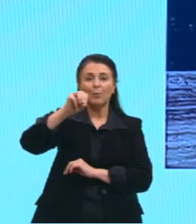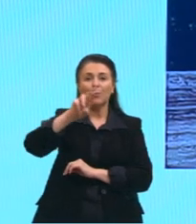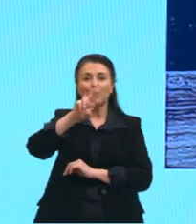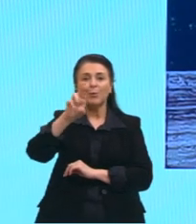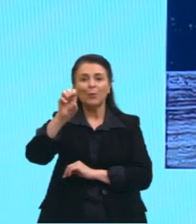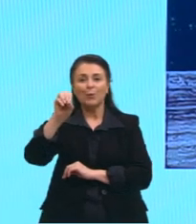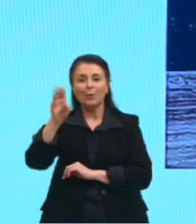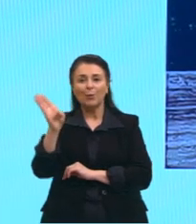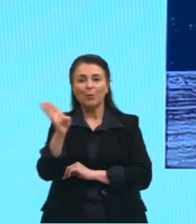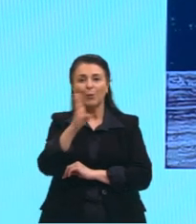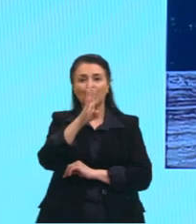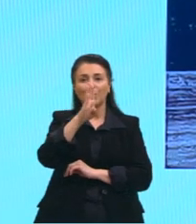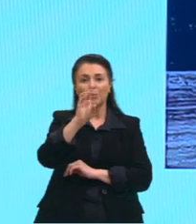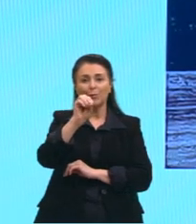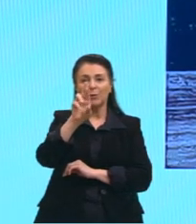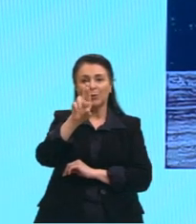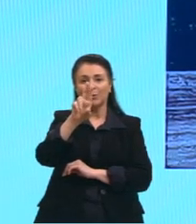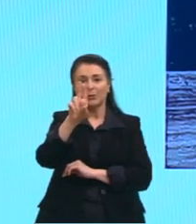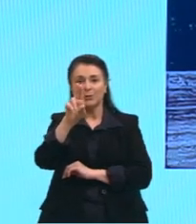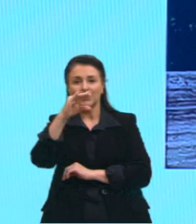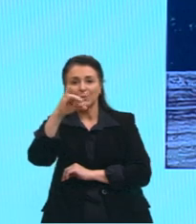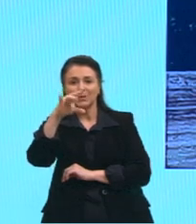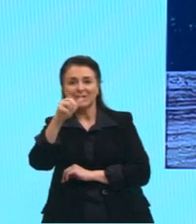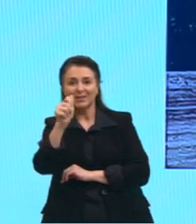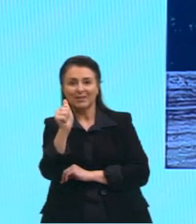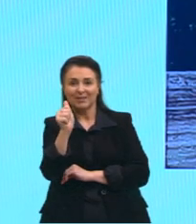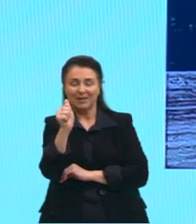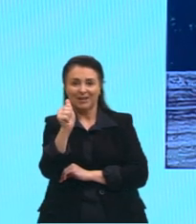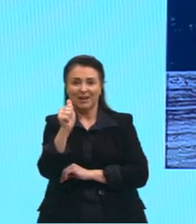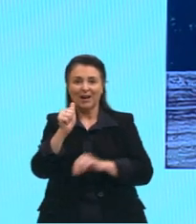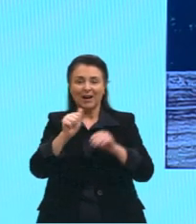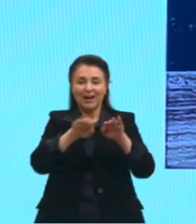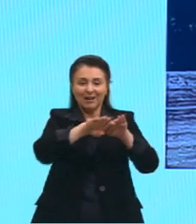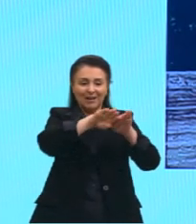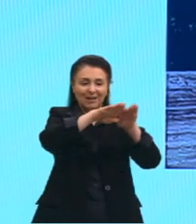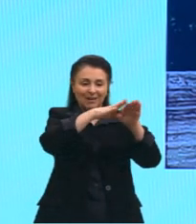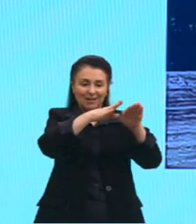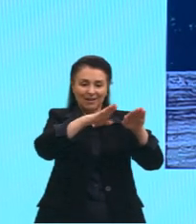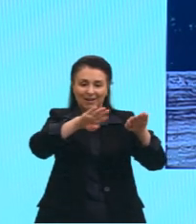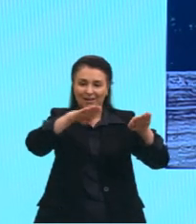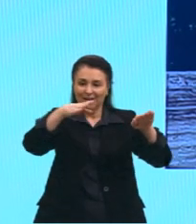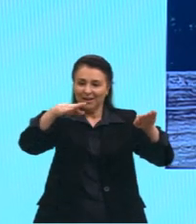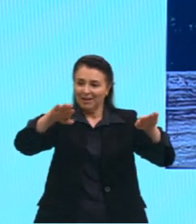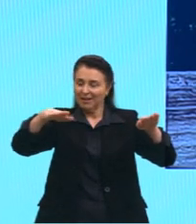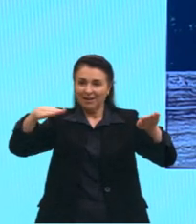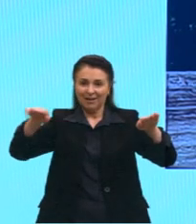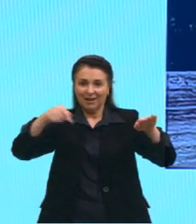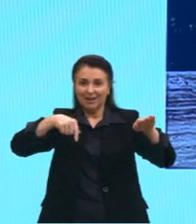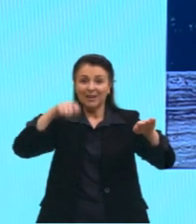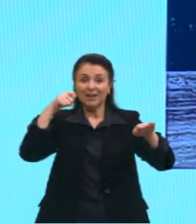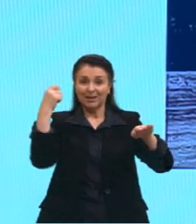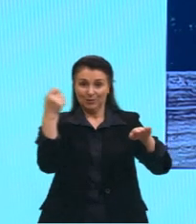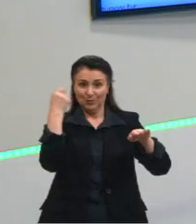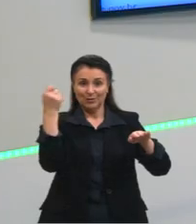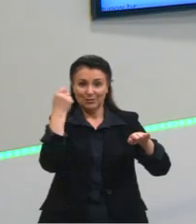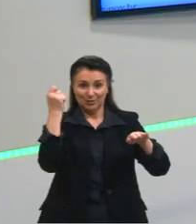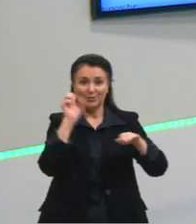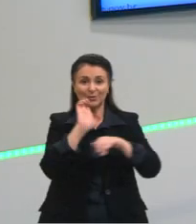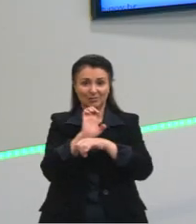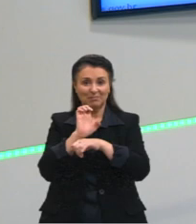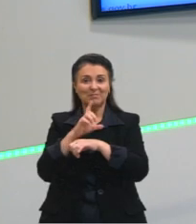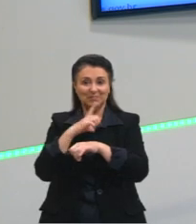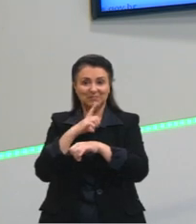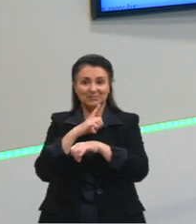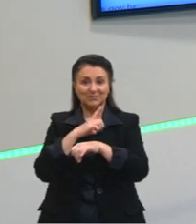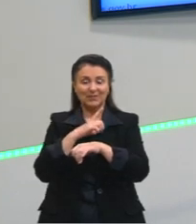a planície costeira do Rio Grande do Sul, não tem, é retinho, cara, não tem um morrinho ali, né, super reto, tá? E a